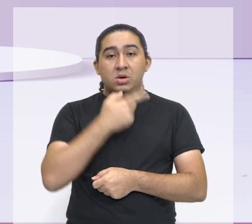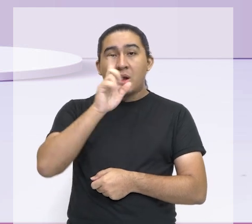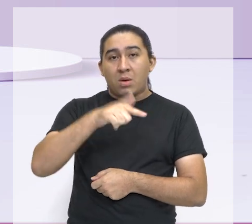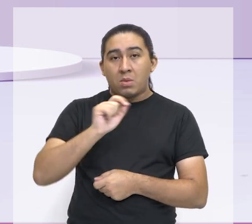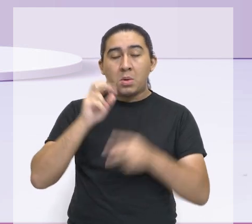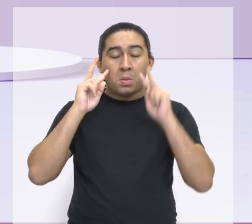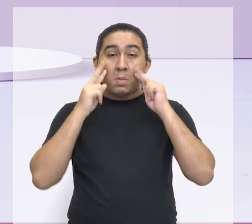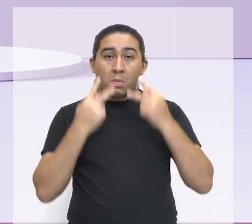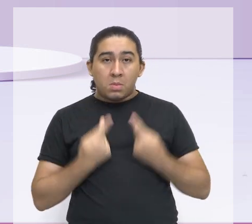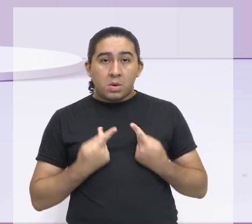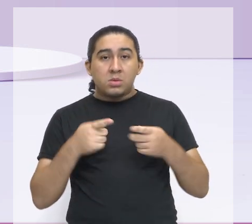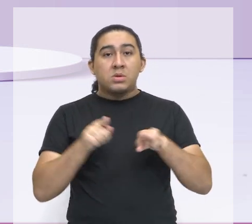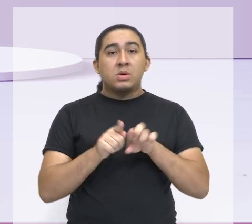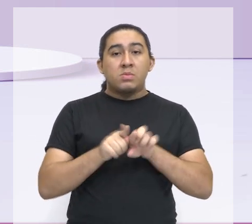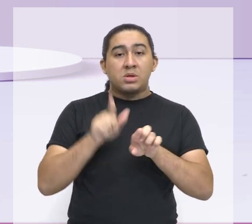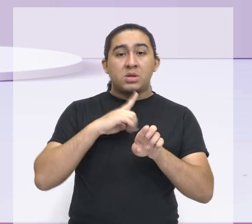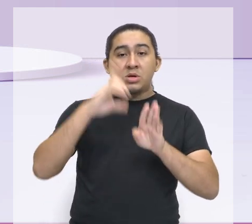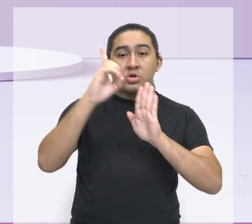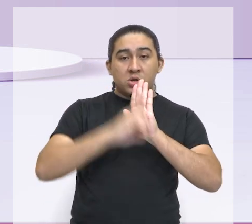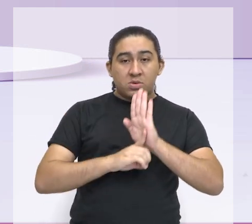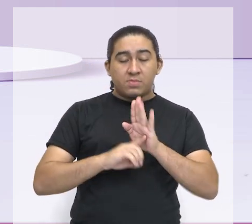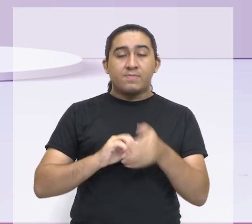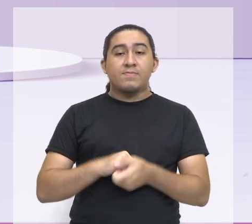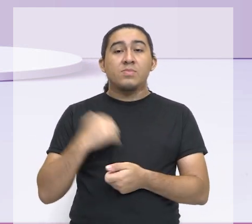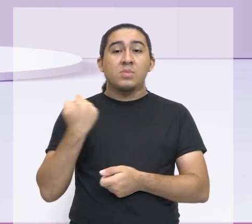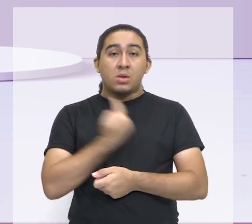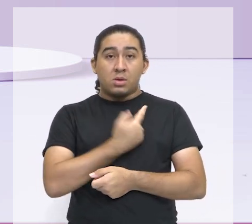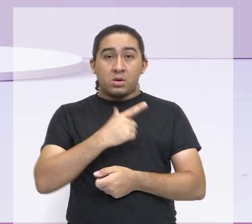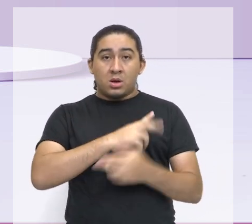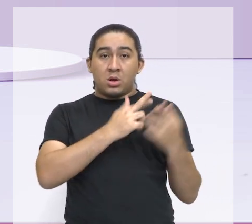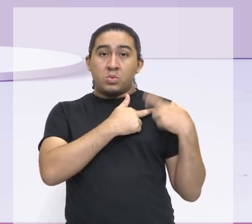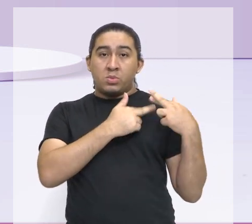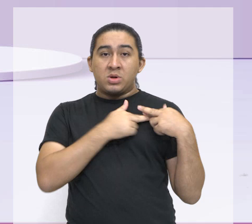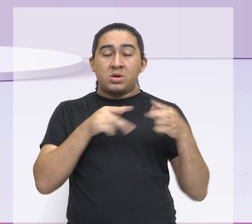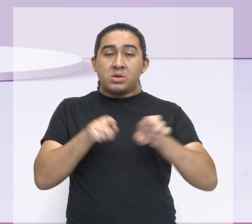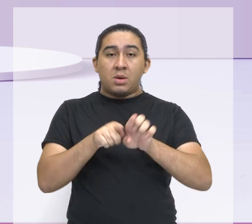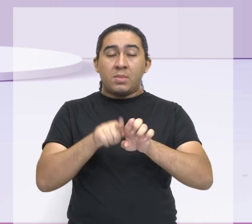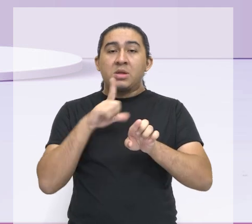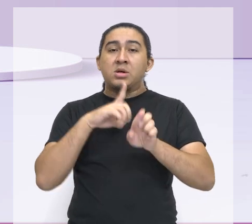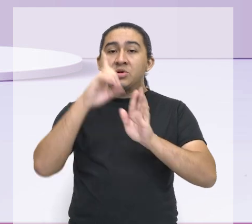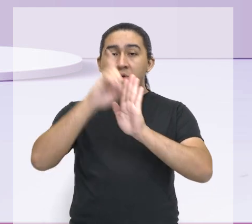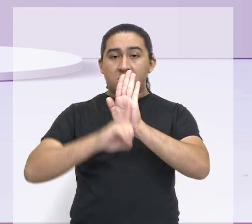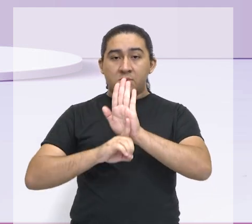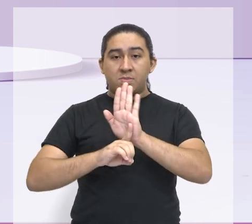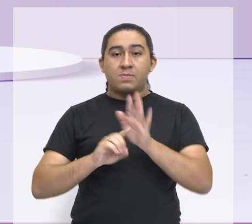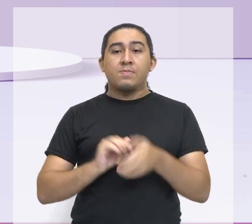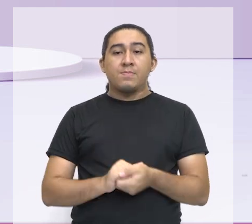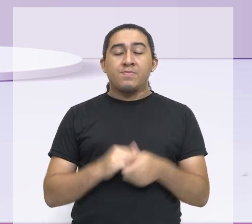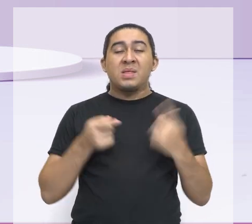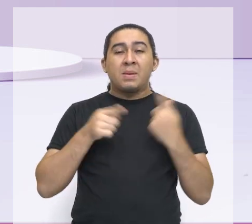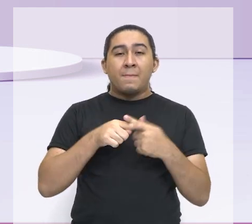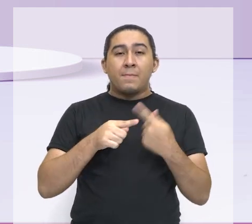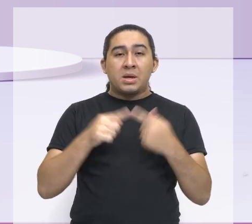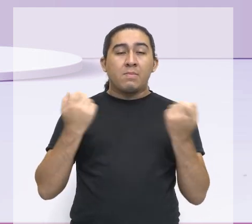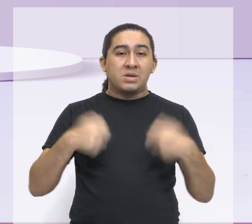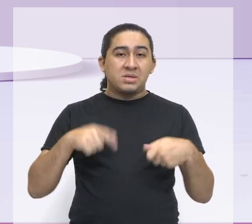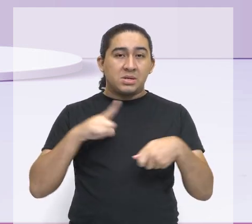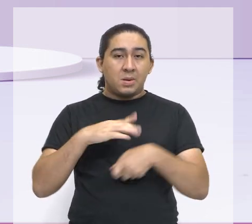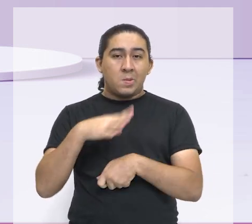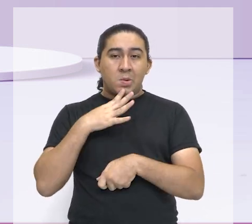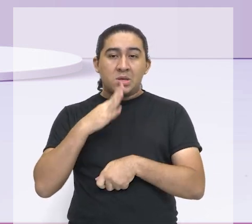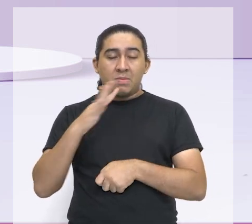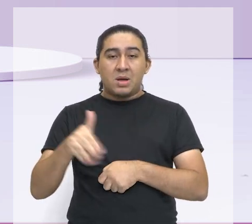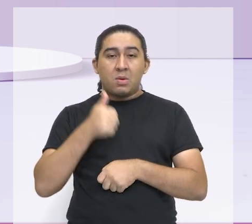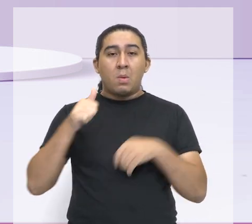humanos de direitos. Nós temos deveres, mas temos também direitos. Precisamos conhecer melhor